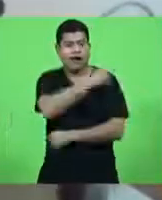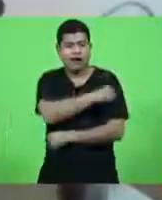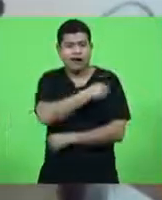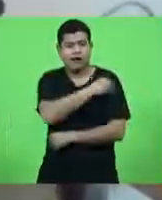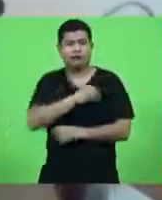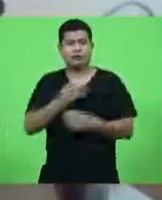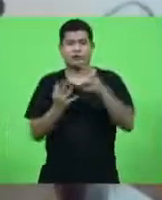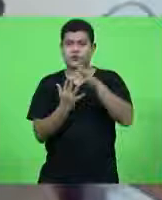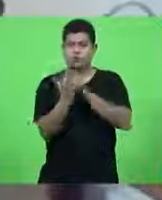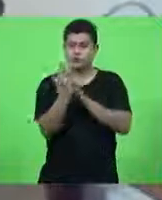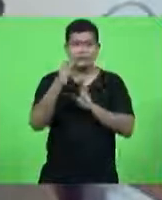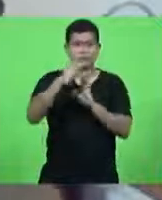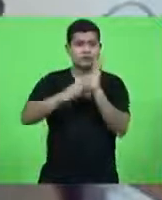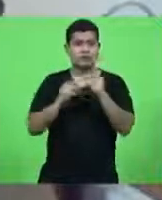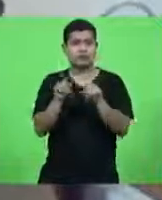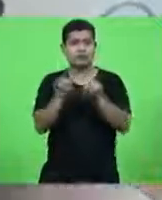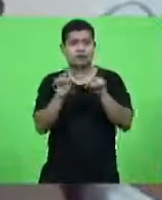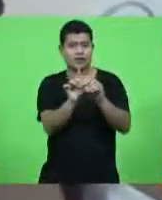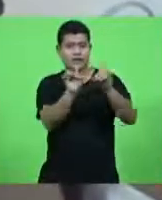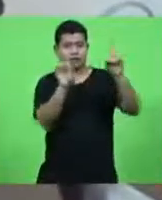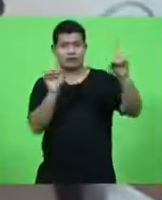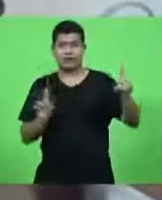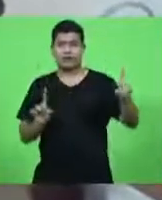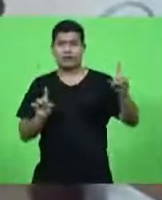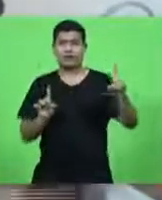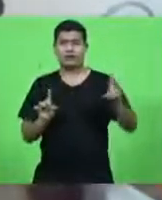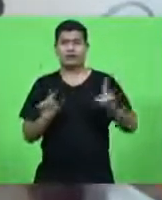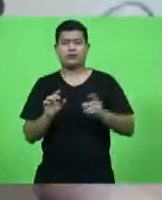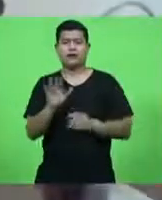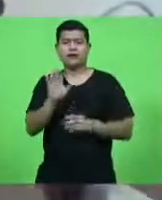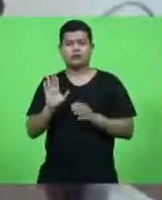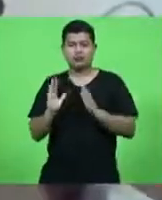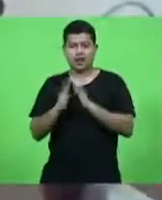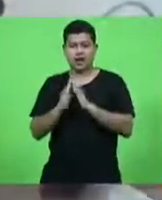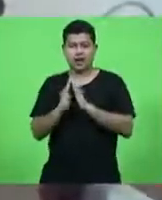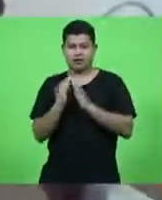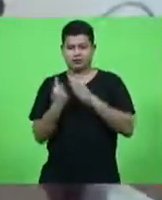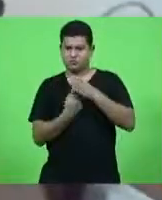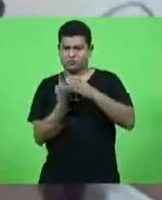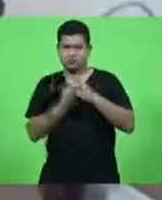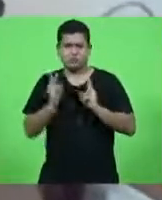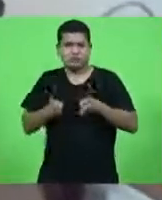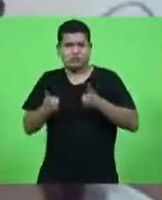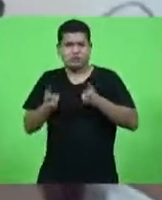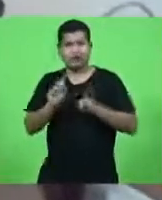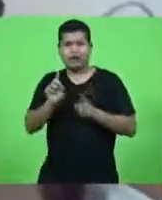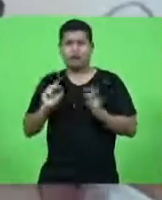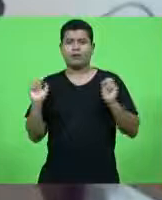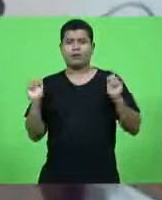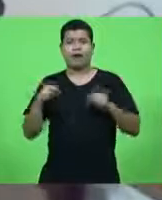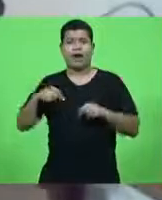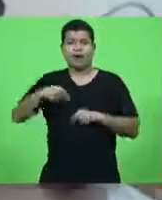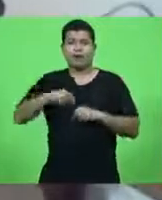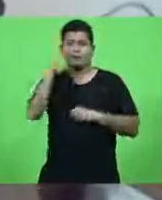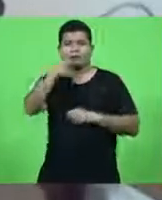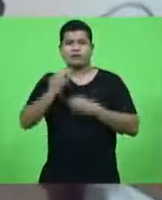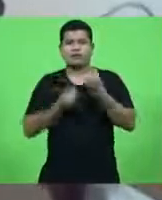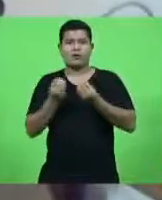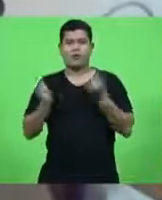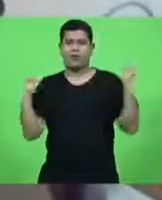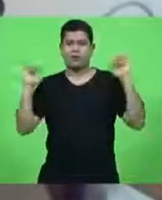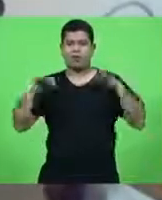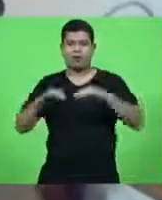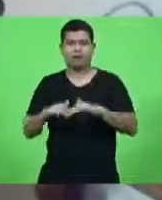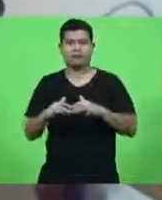isolamento quer dizer não é ficar trancado dentro do quarto não mas não tem aglomeração que aqui no Brasil está uma vergonha os